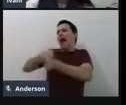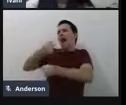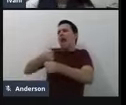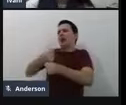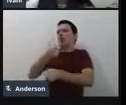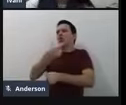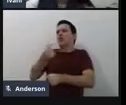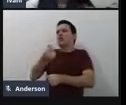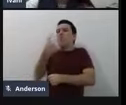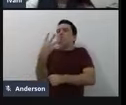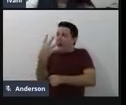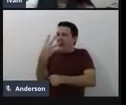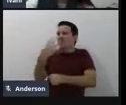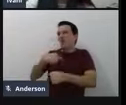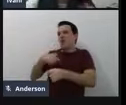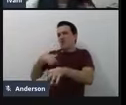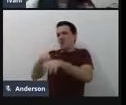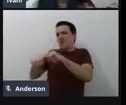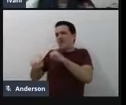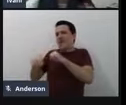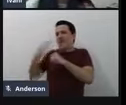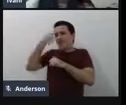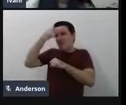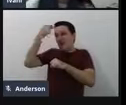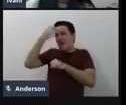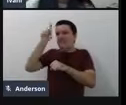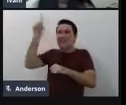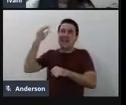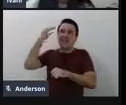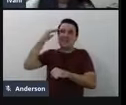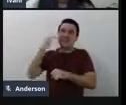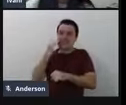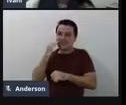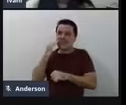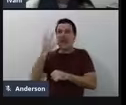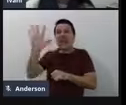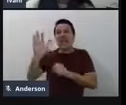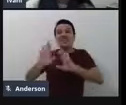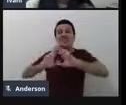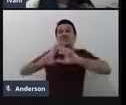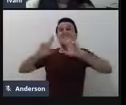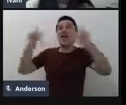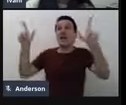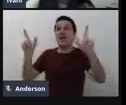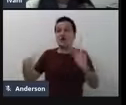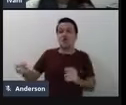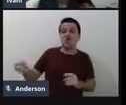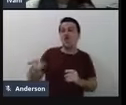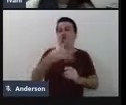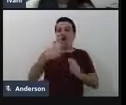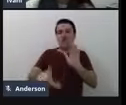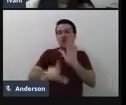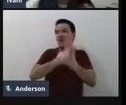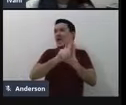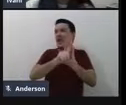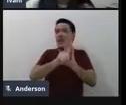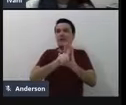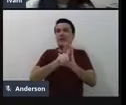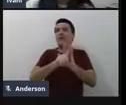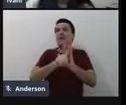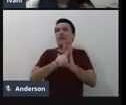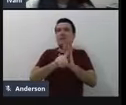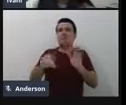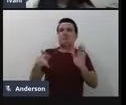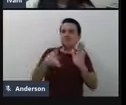Universidade Federal de Santa Maria. É bem anterior à política nacional, ao advento da política nacional de educação especial, na perspectiva